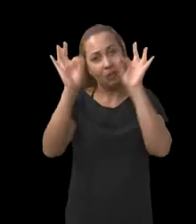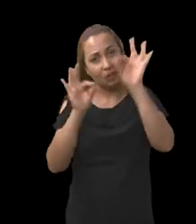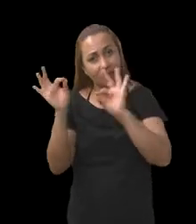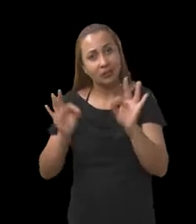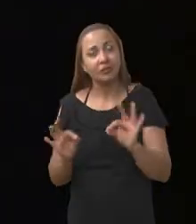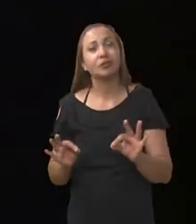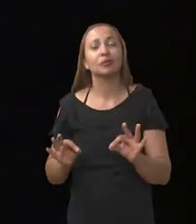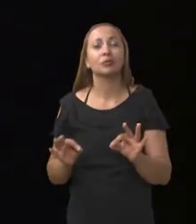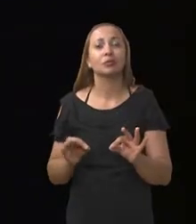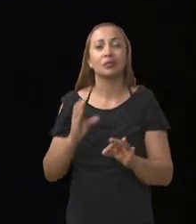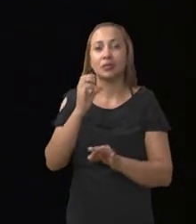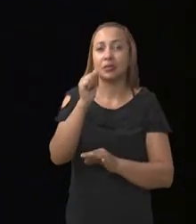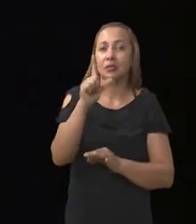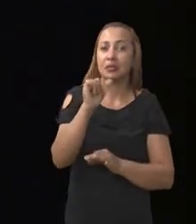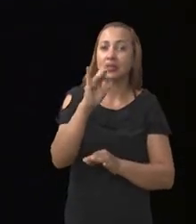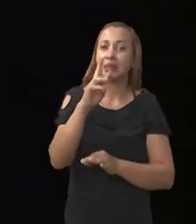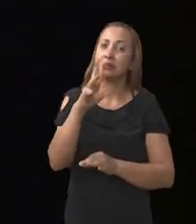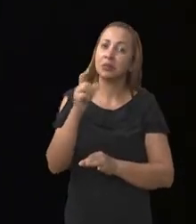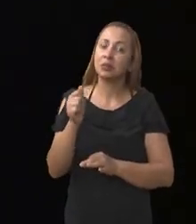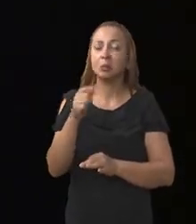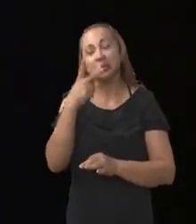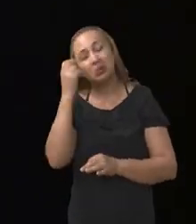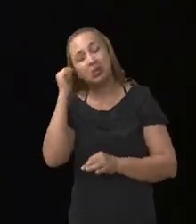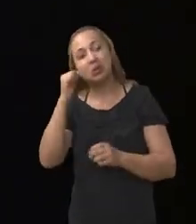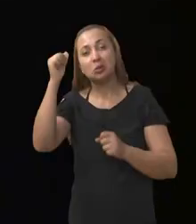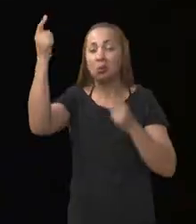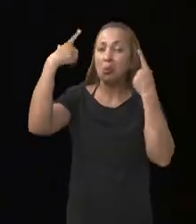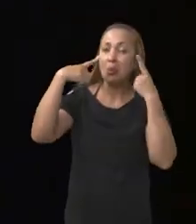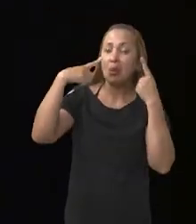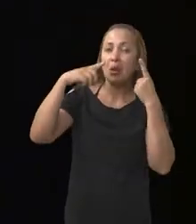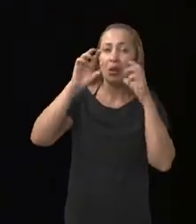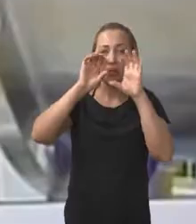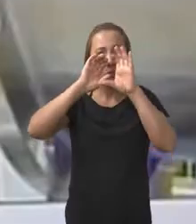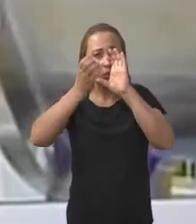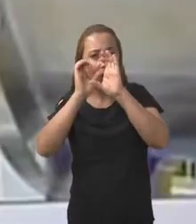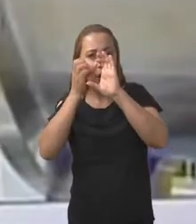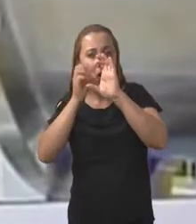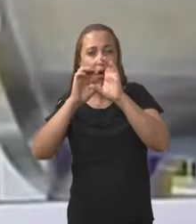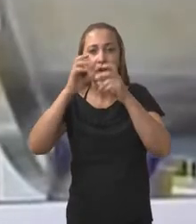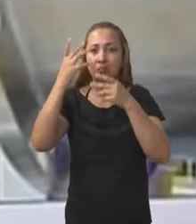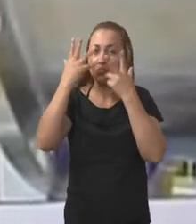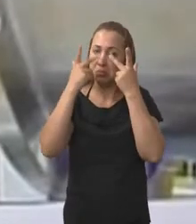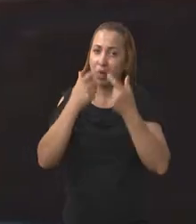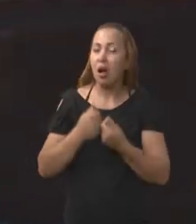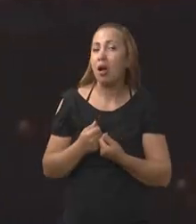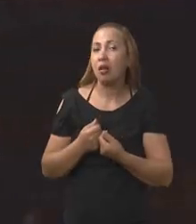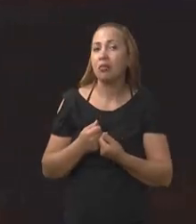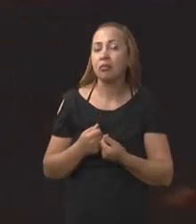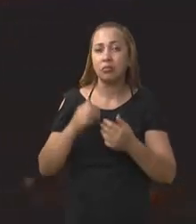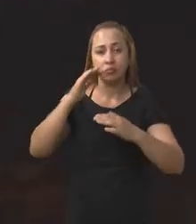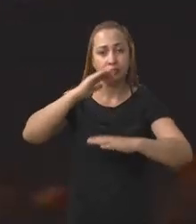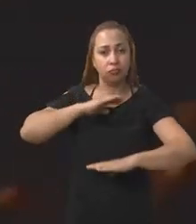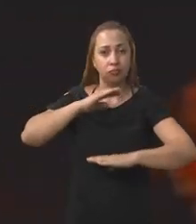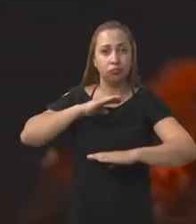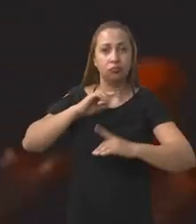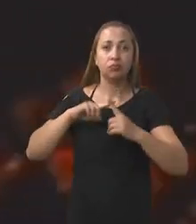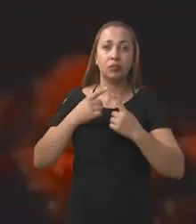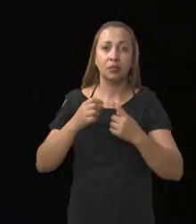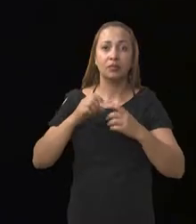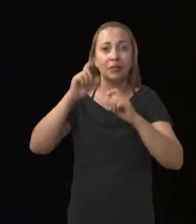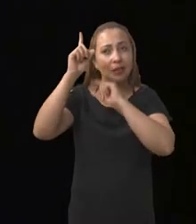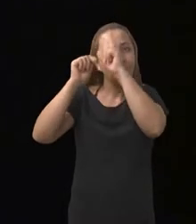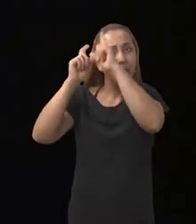calibração, para ver se o brilho dela, a precisão dela, a resolução dela... Então, a astronomia, ela precisava de um